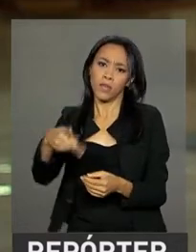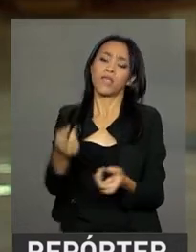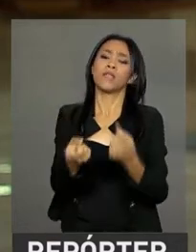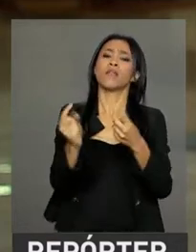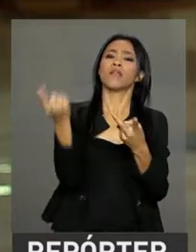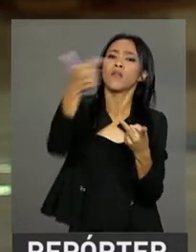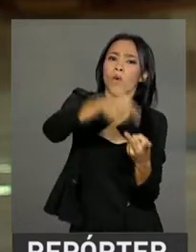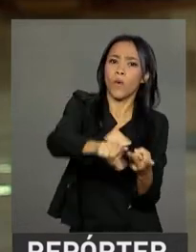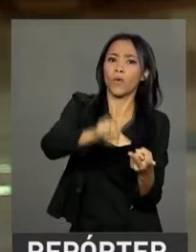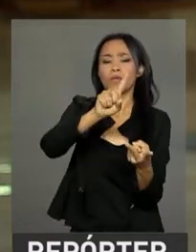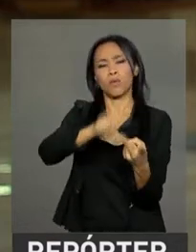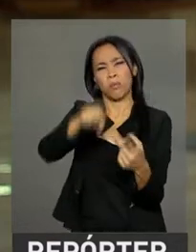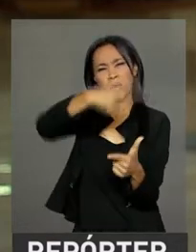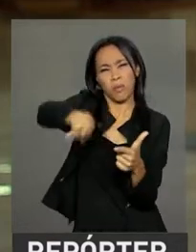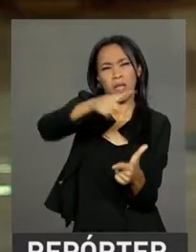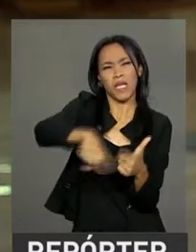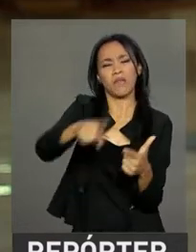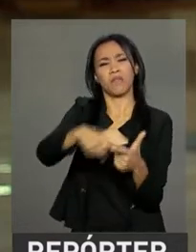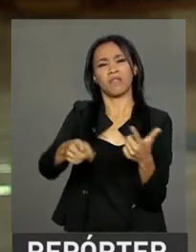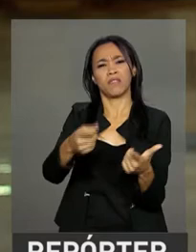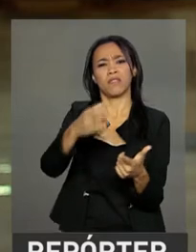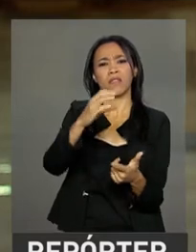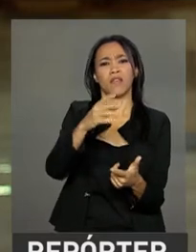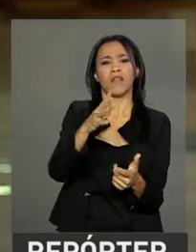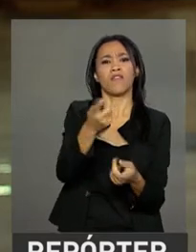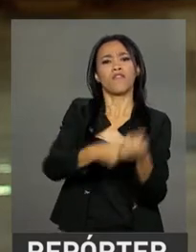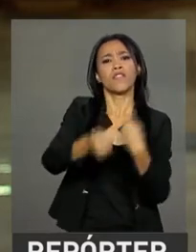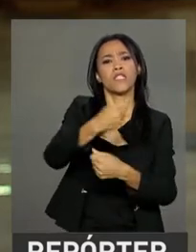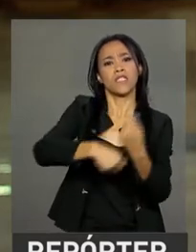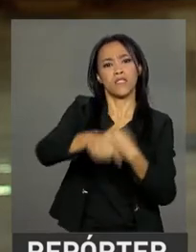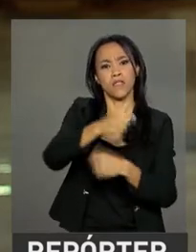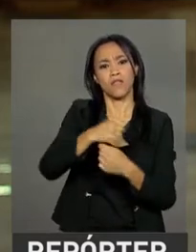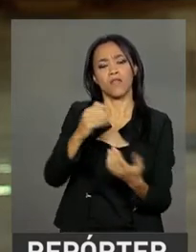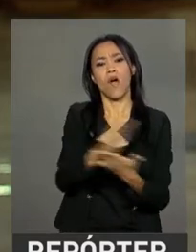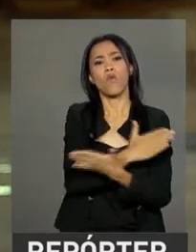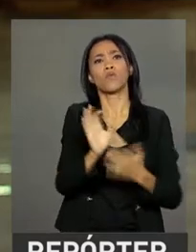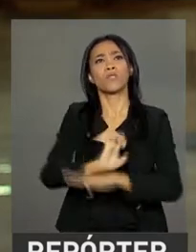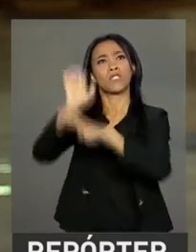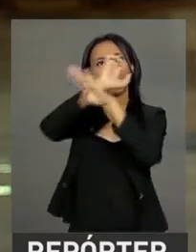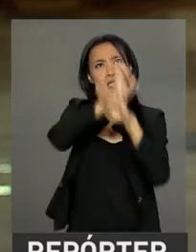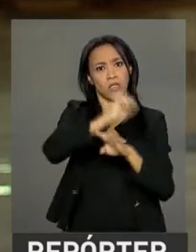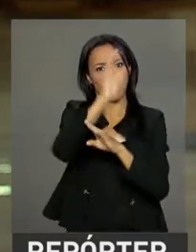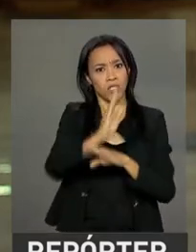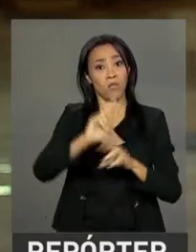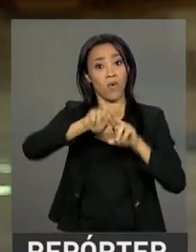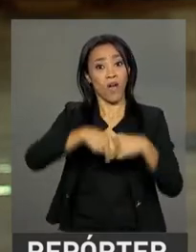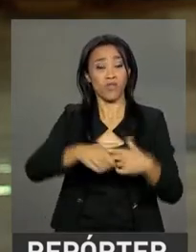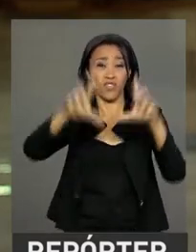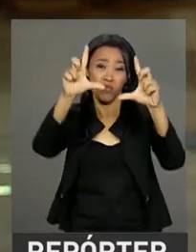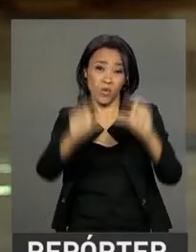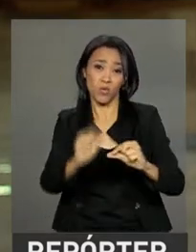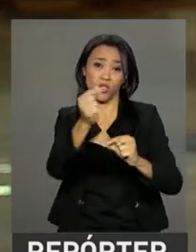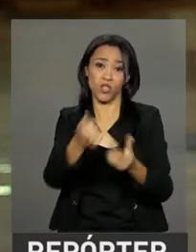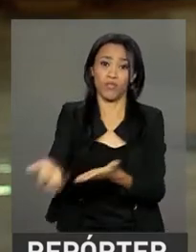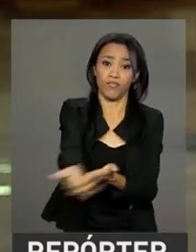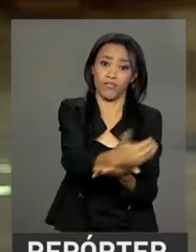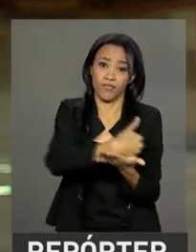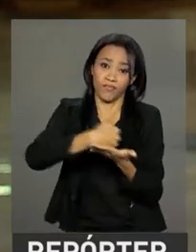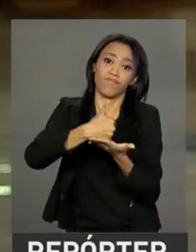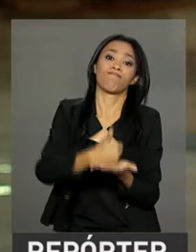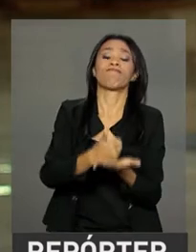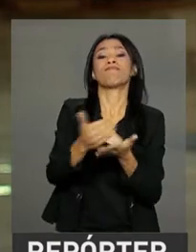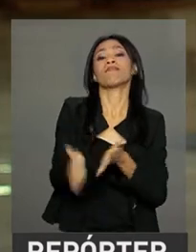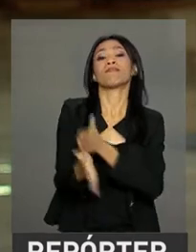com a crise financeira enfrentada por alguns estados brasileiros por conta da queda na arrecadação, além da própria